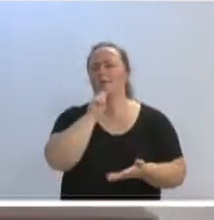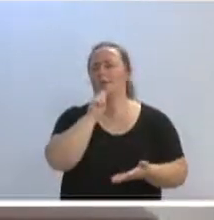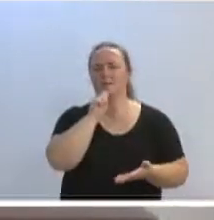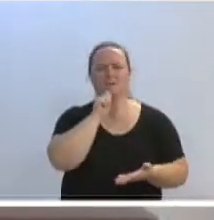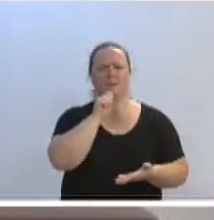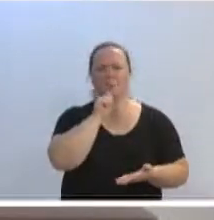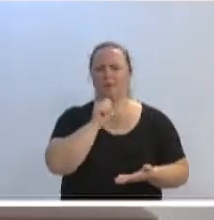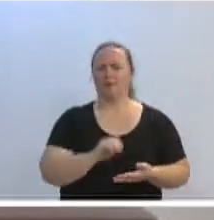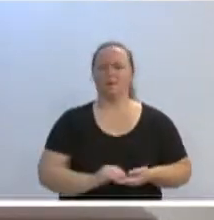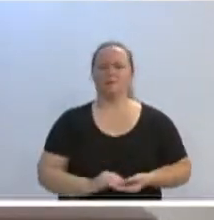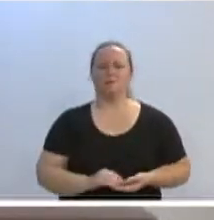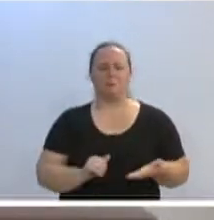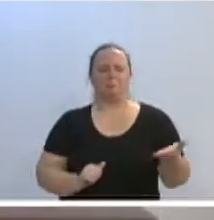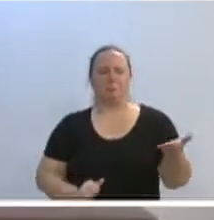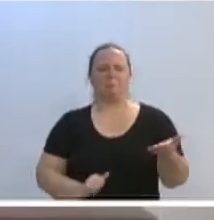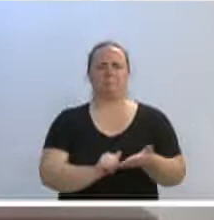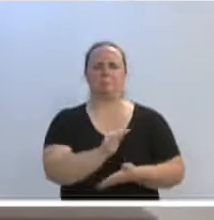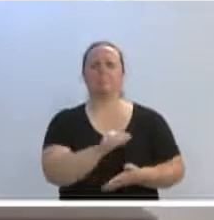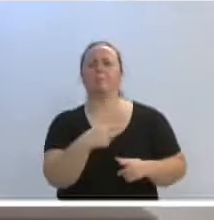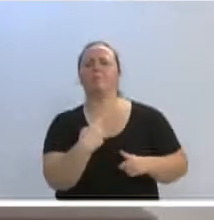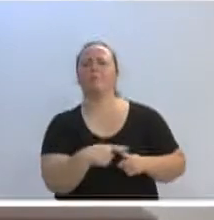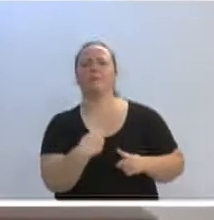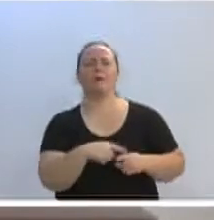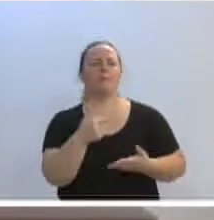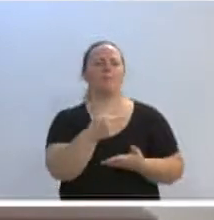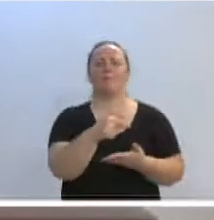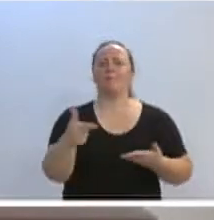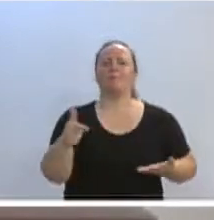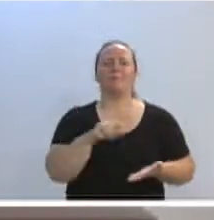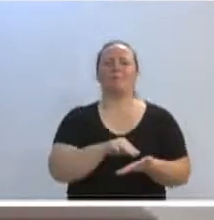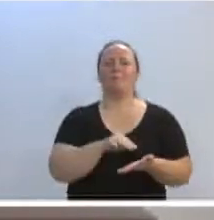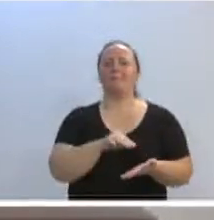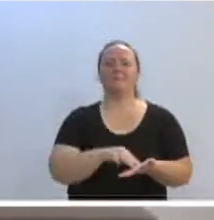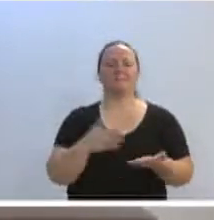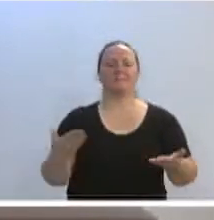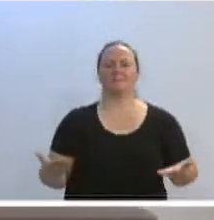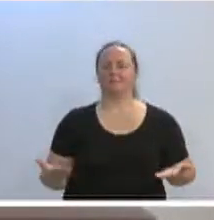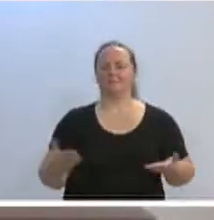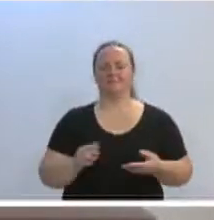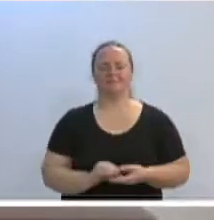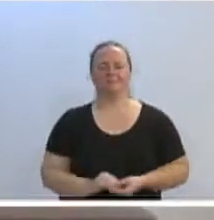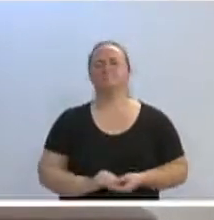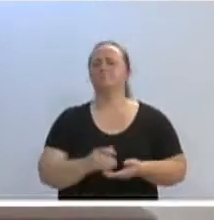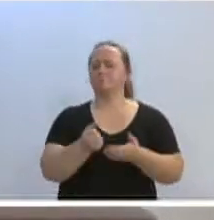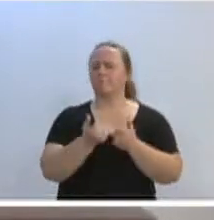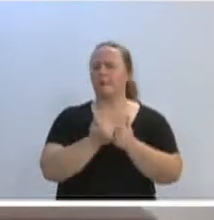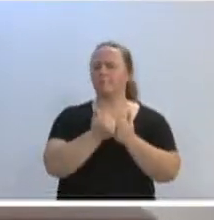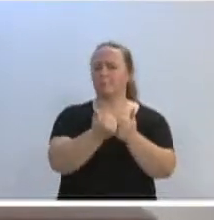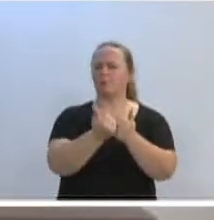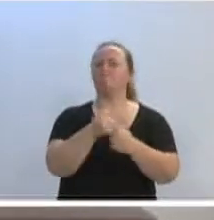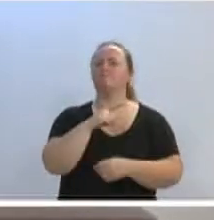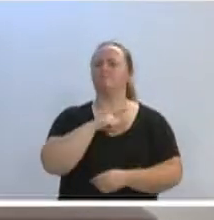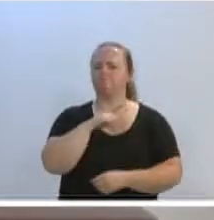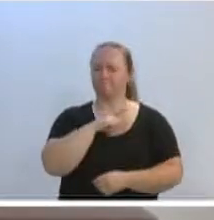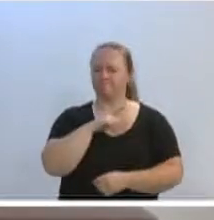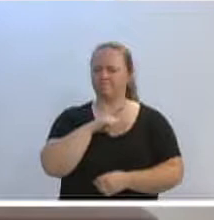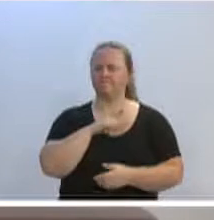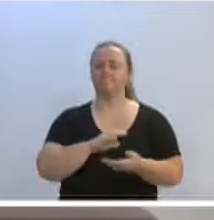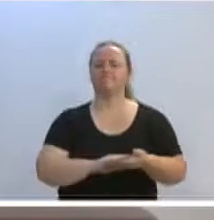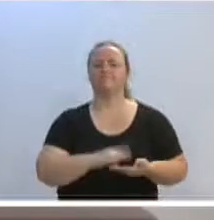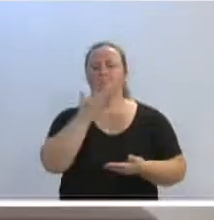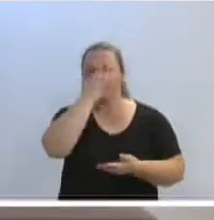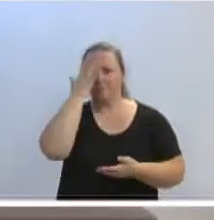atacados, sendo demitidos sem justa causa e sem o recebimento de tudo que lhes é devido. Tem o nosso apoio estes trabalhadores, trabalhadoras,